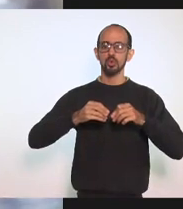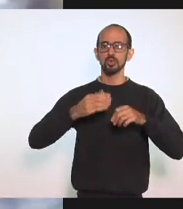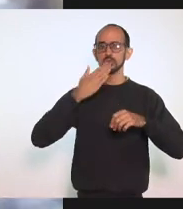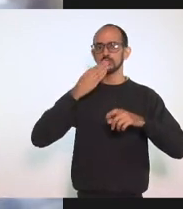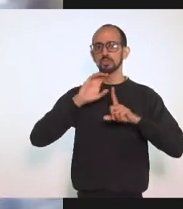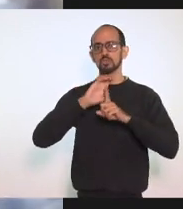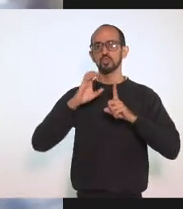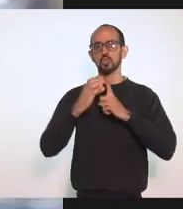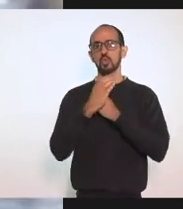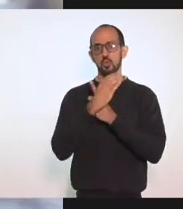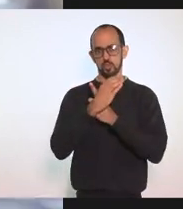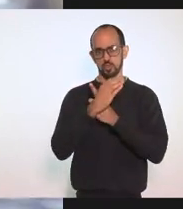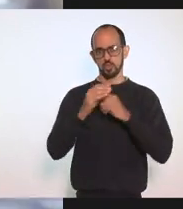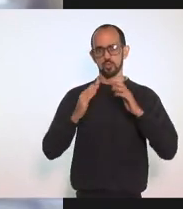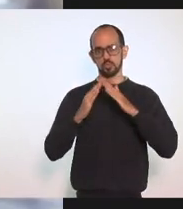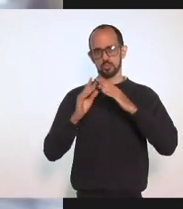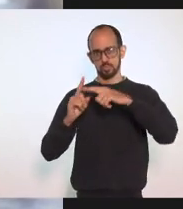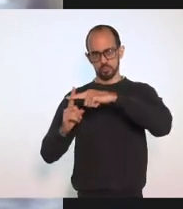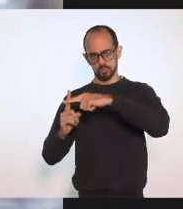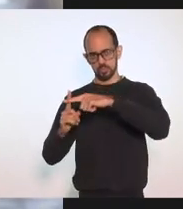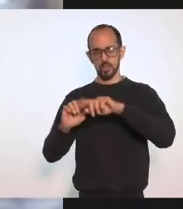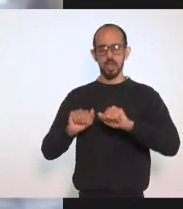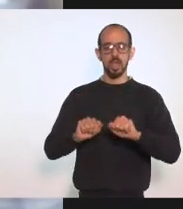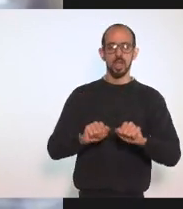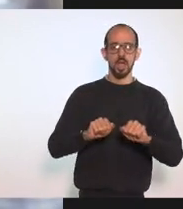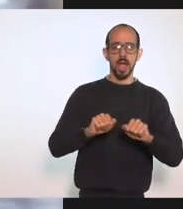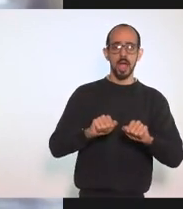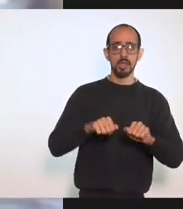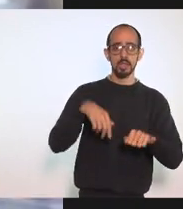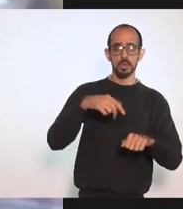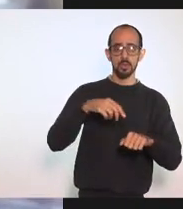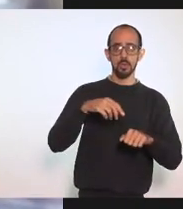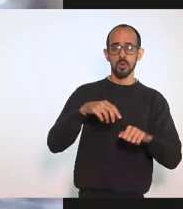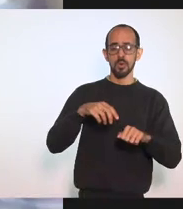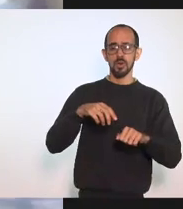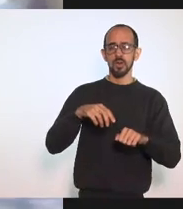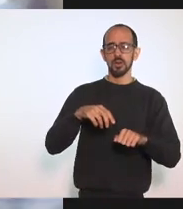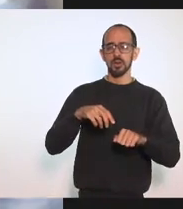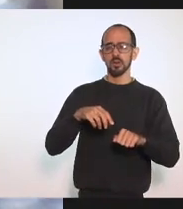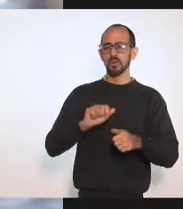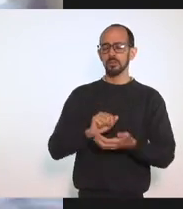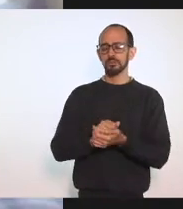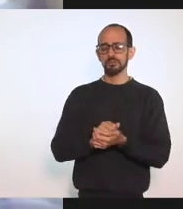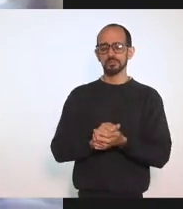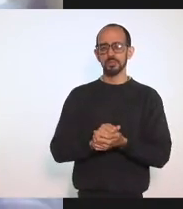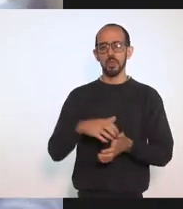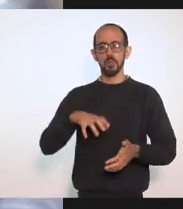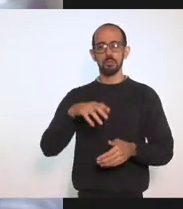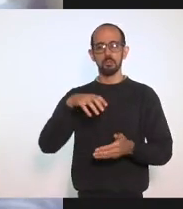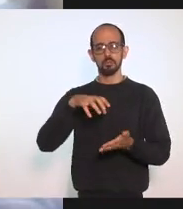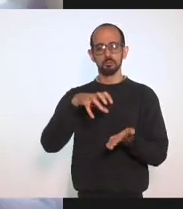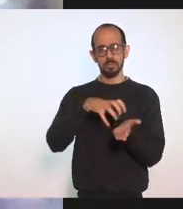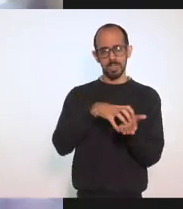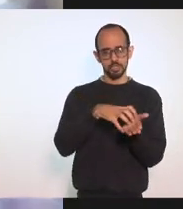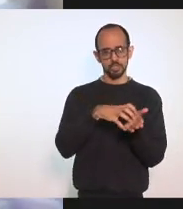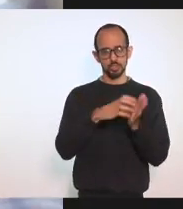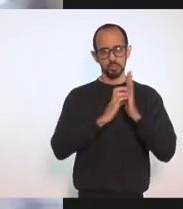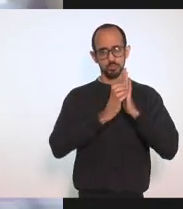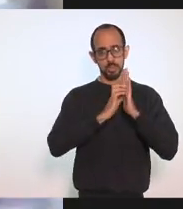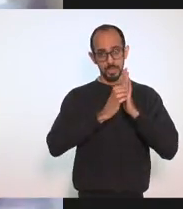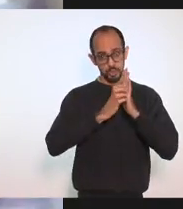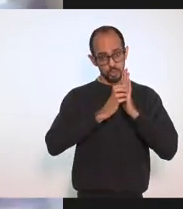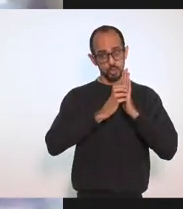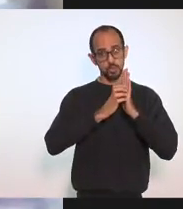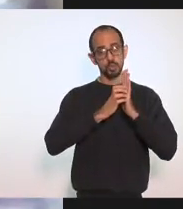Um partido Político Então Entrou Entrou a liminar Contra Essa proibição O